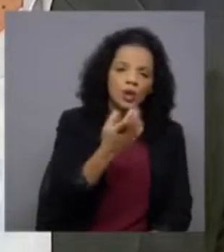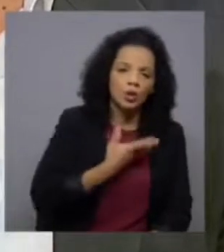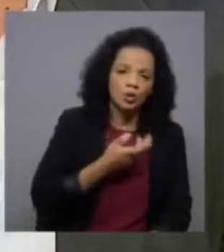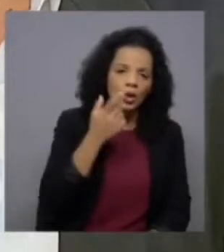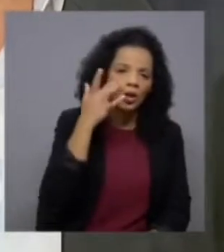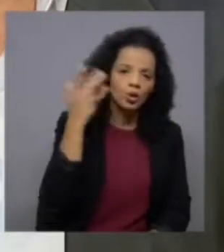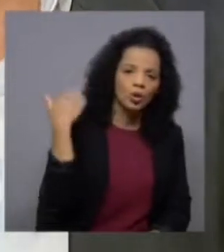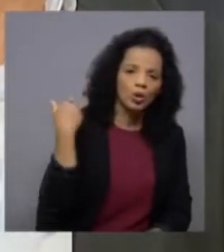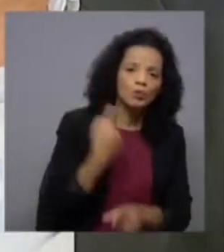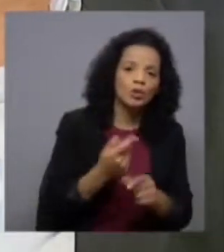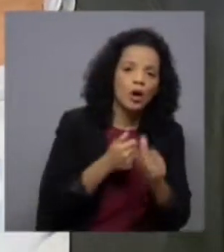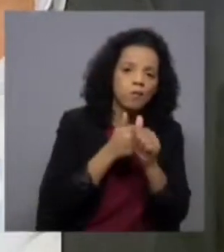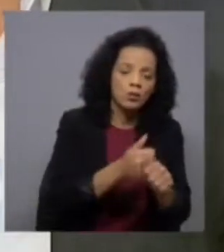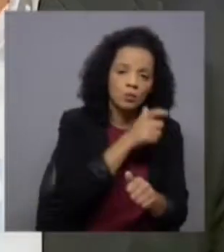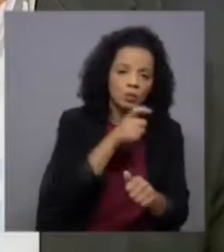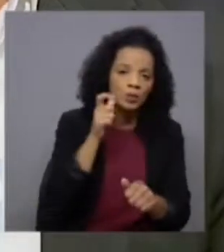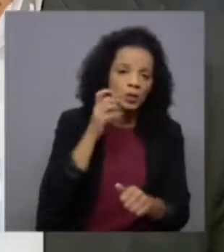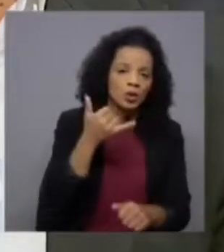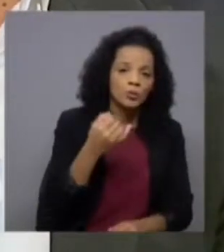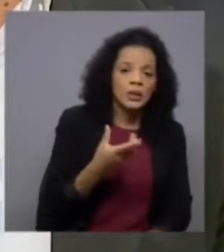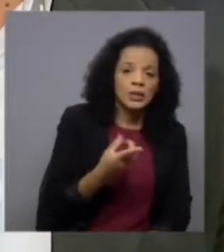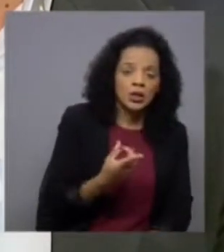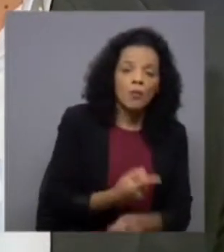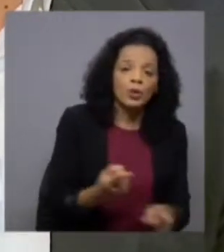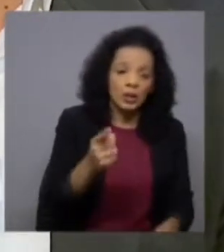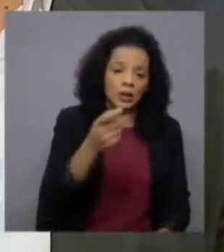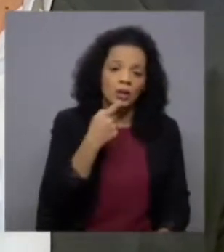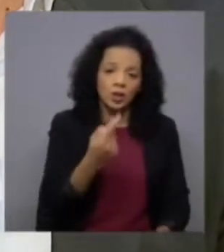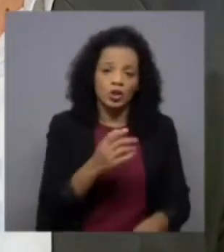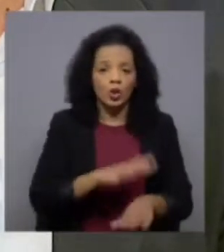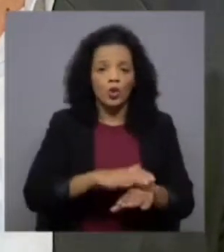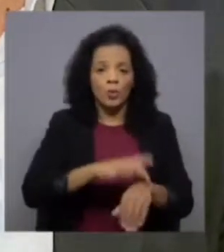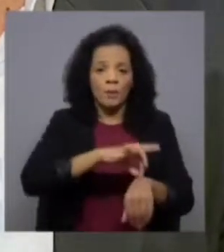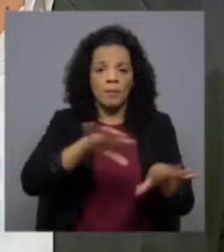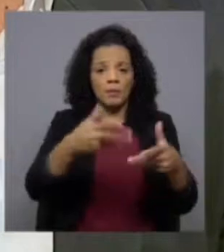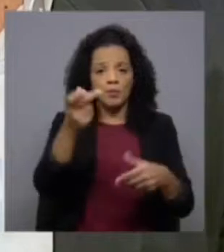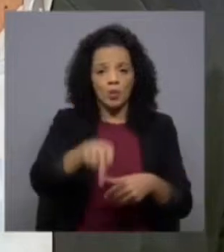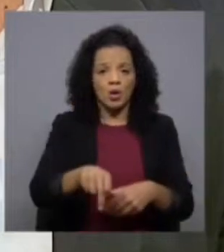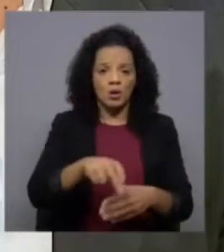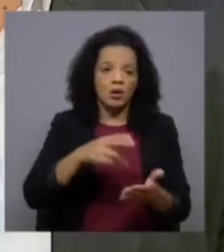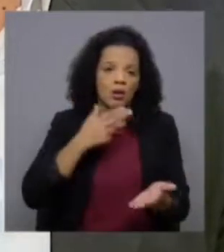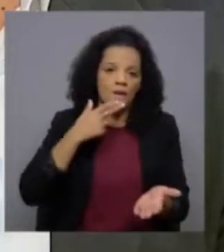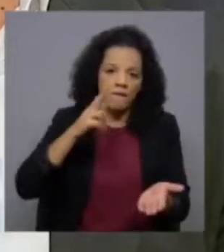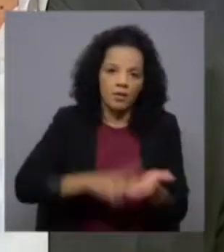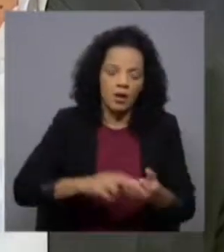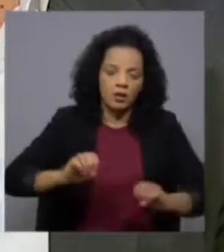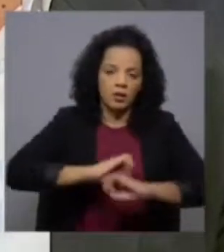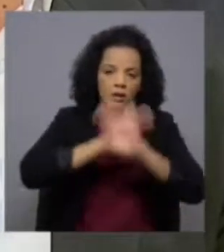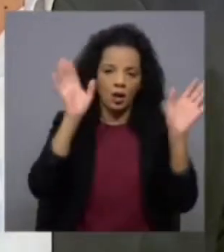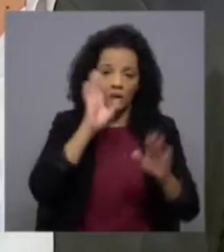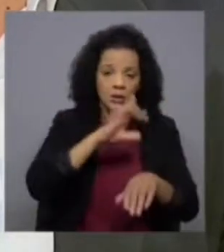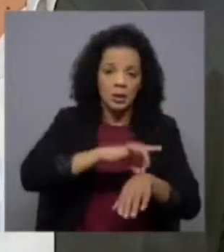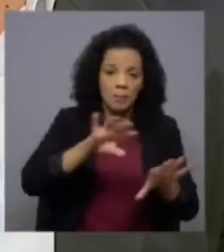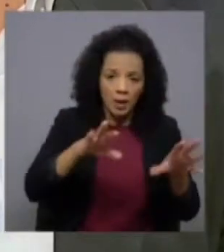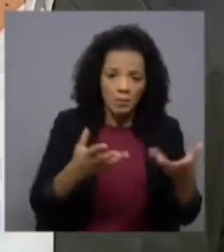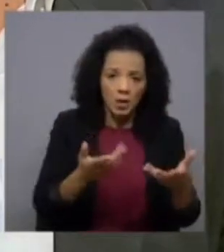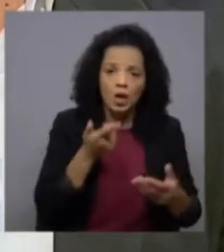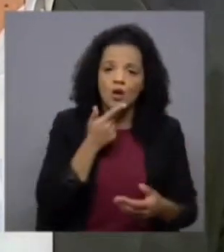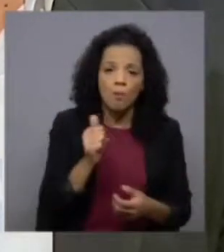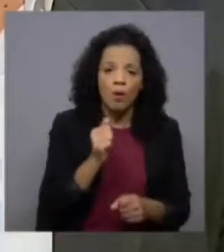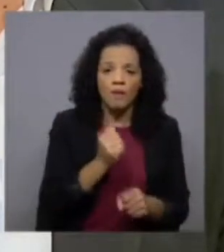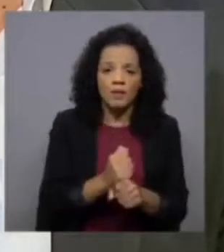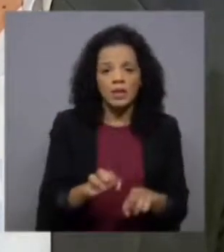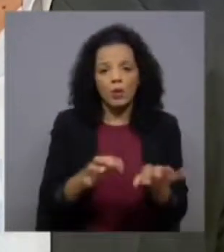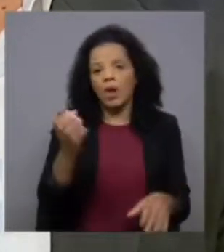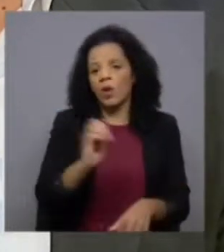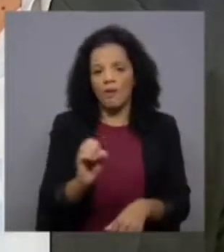Costa porque é que não cumpriu nada do que prometeu em 2019, ele vai dizer porque houve uma pandemia. E é lógico, e é lógico que havendo uma pandemia não podemos agir como